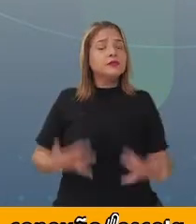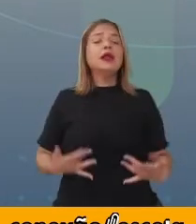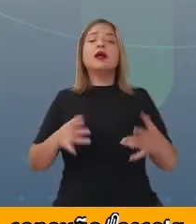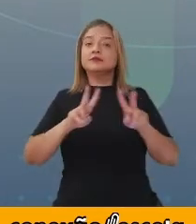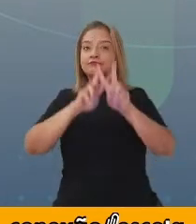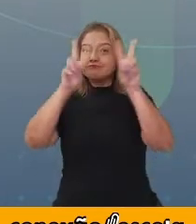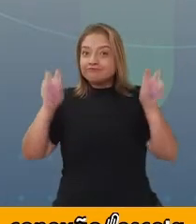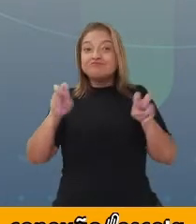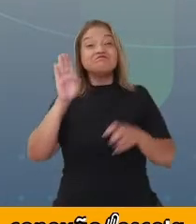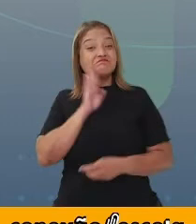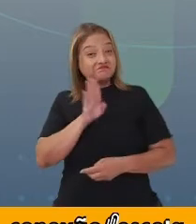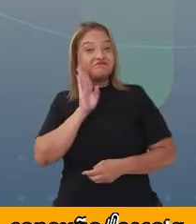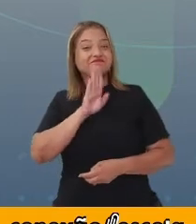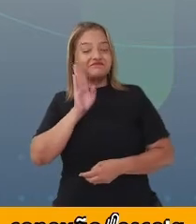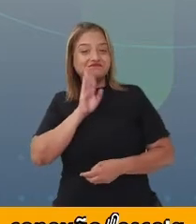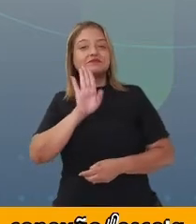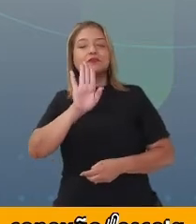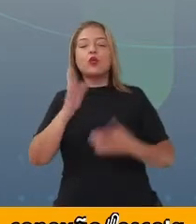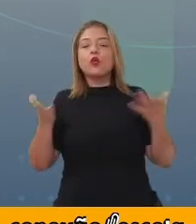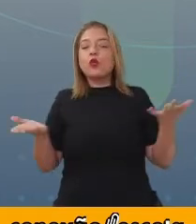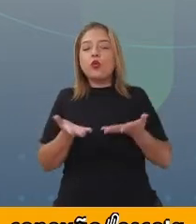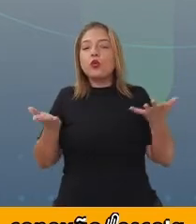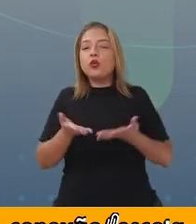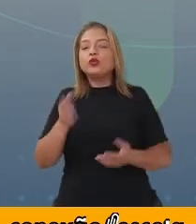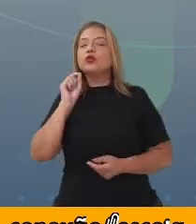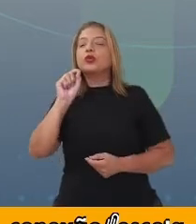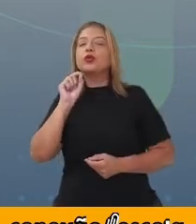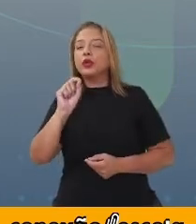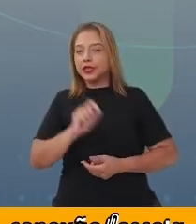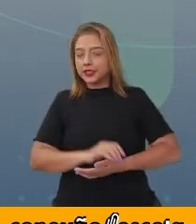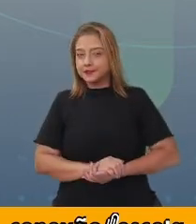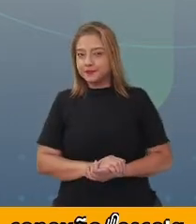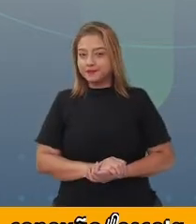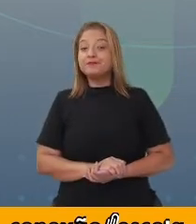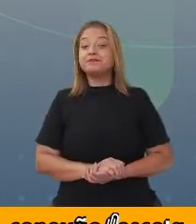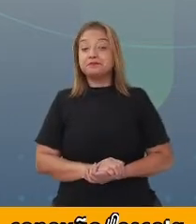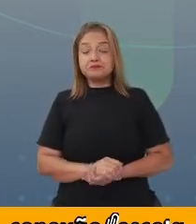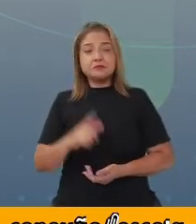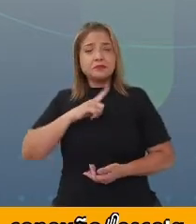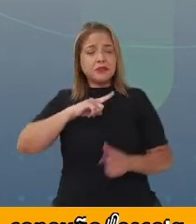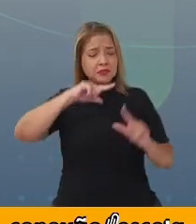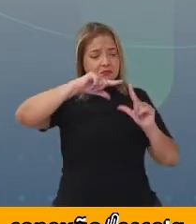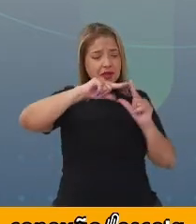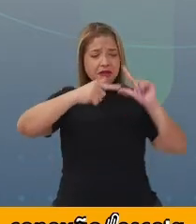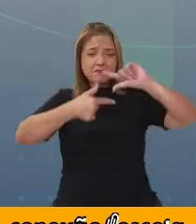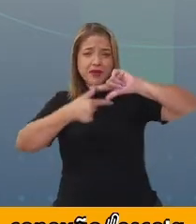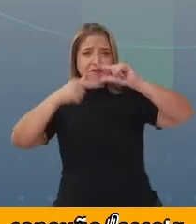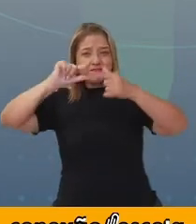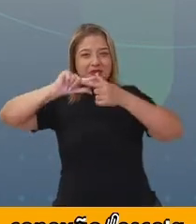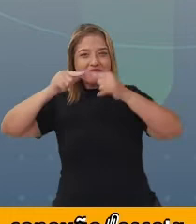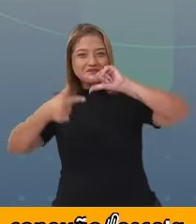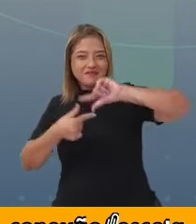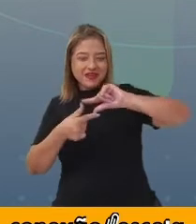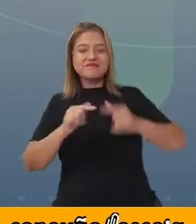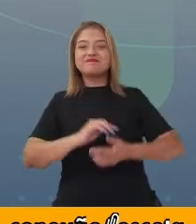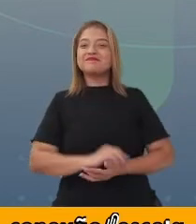bem legal. Hoje falaremos sobre figuras geométricas.